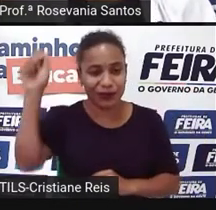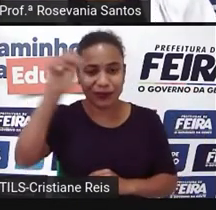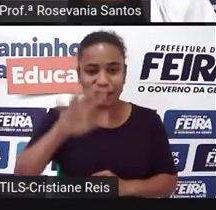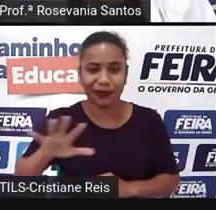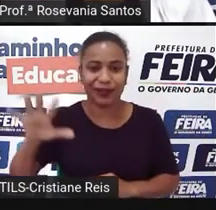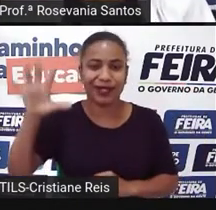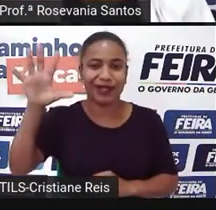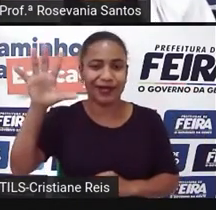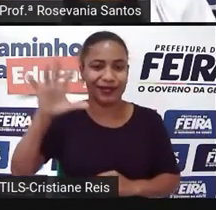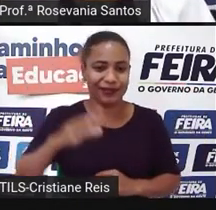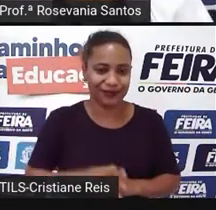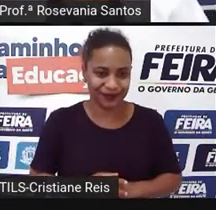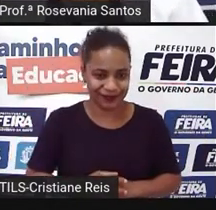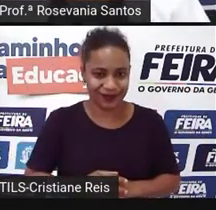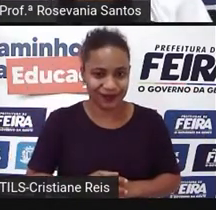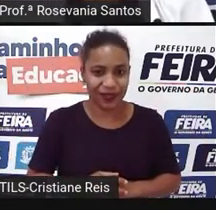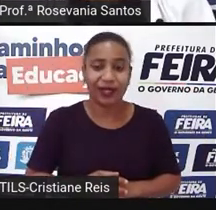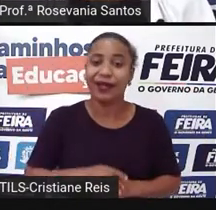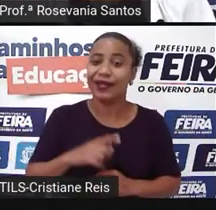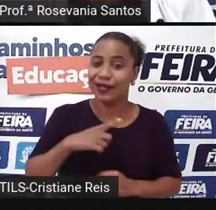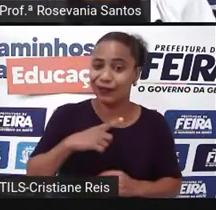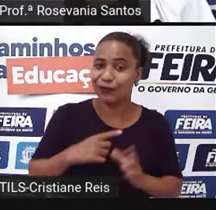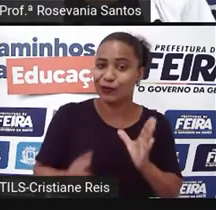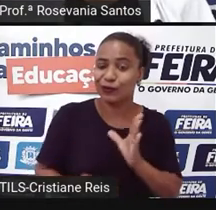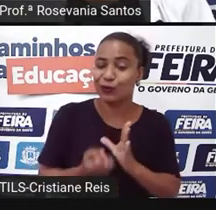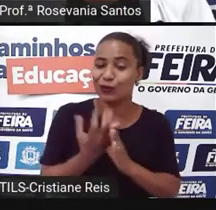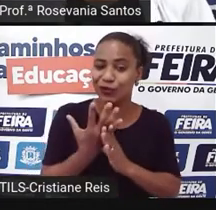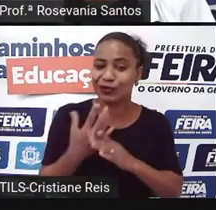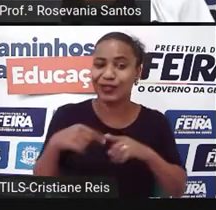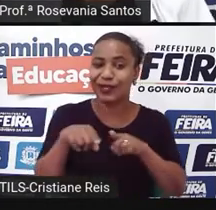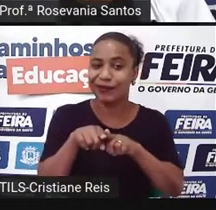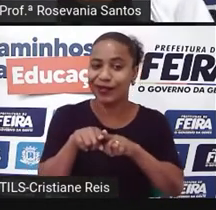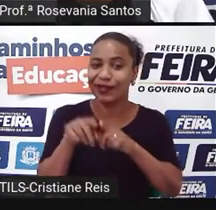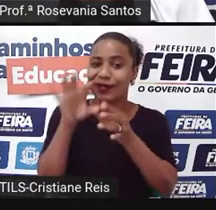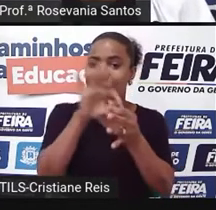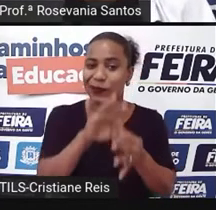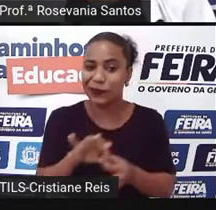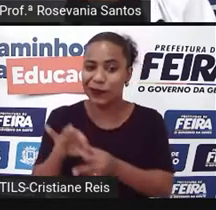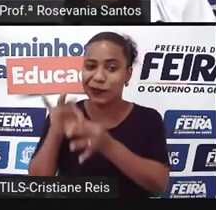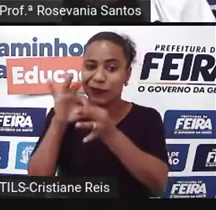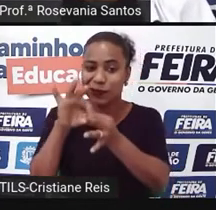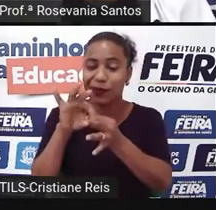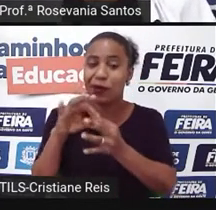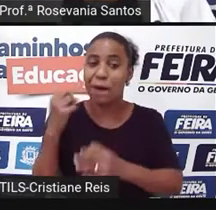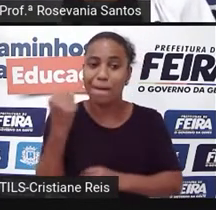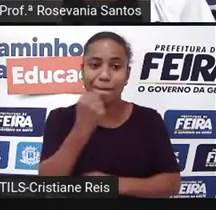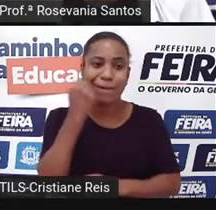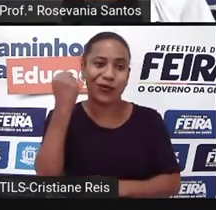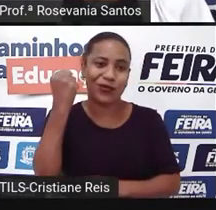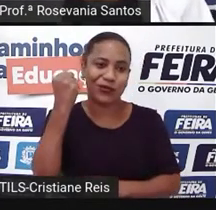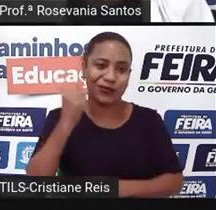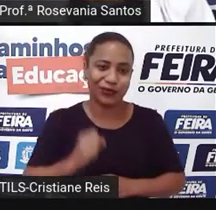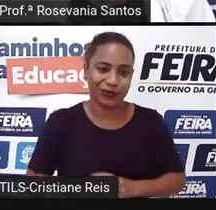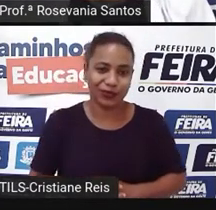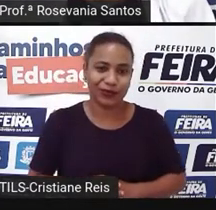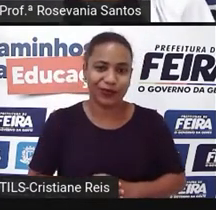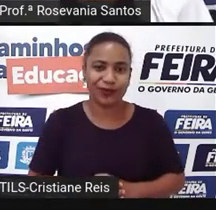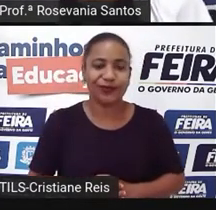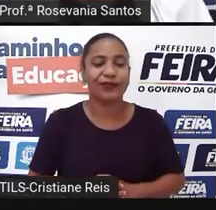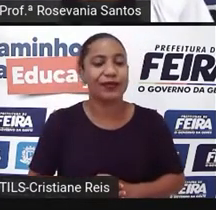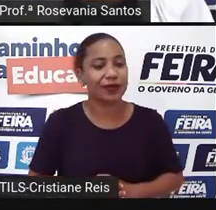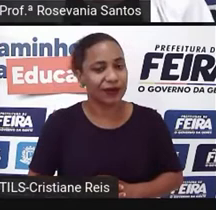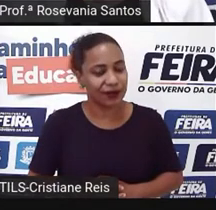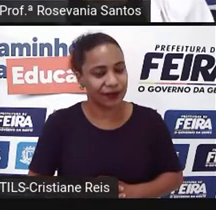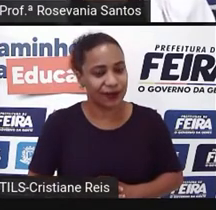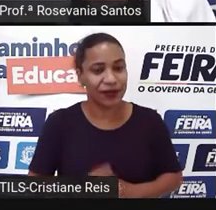dos novos tigres asiáticos, né? Então, bora lá. Então, bora começar estudando a economia do